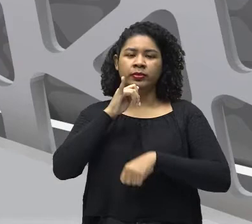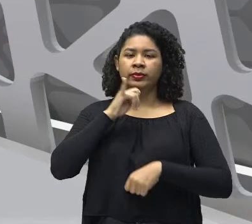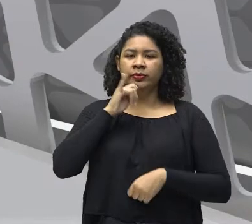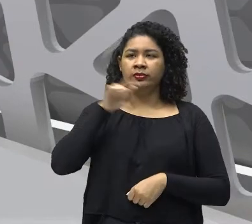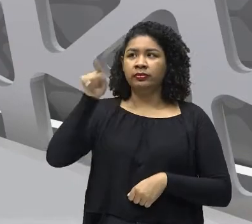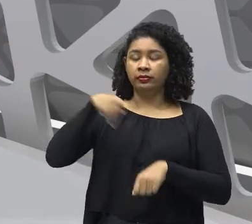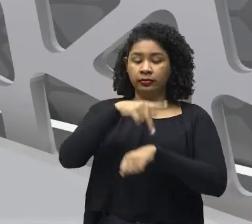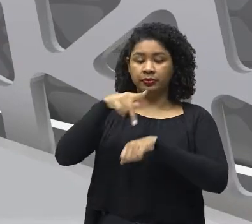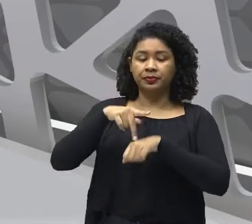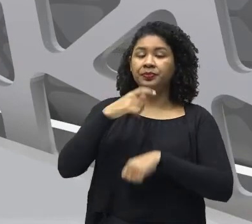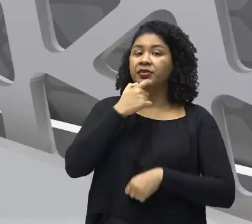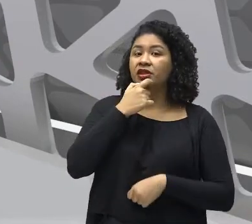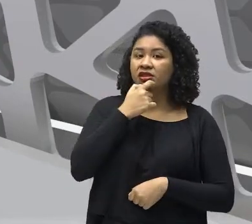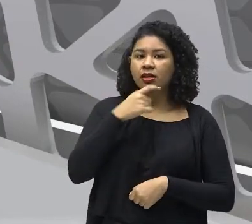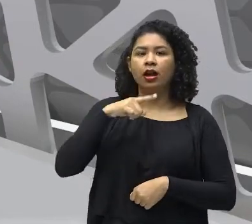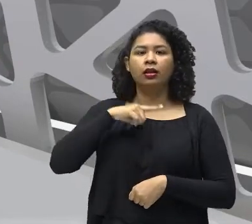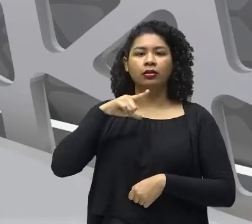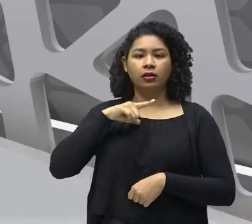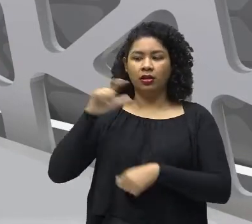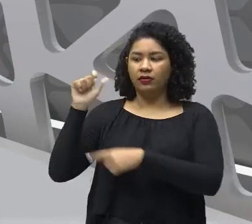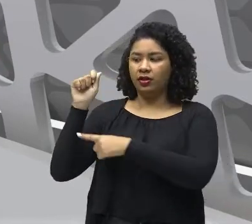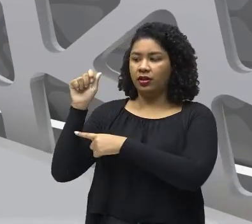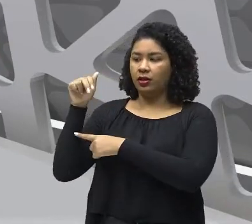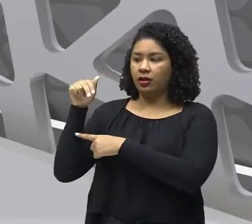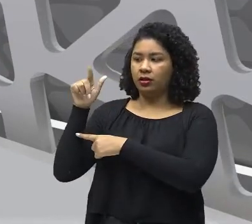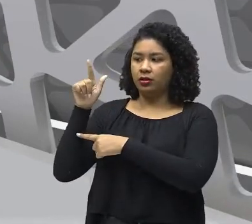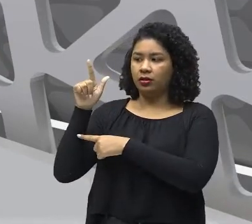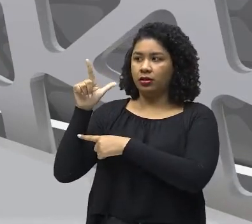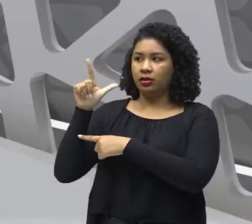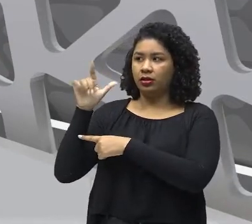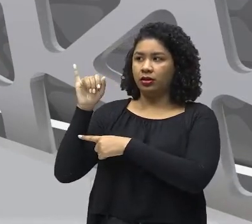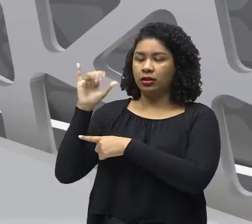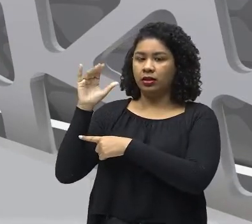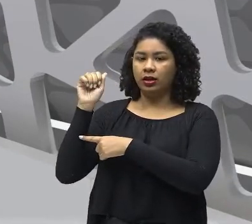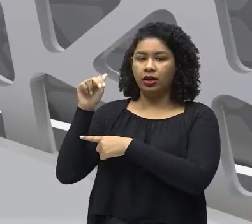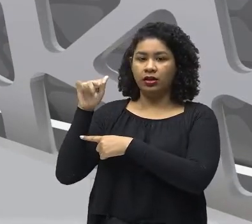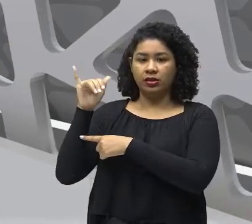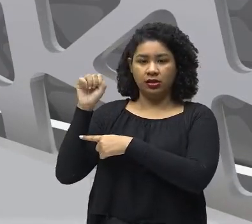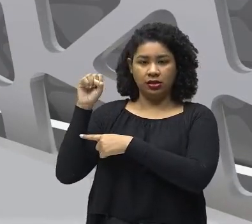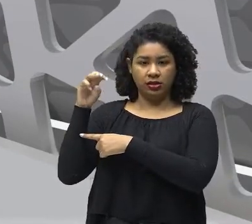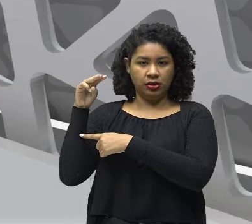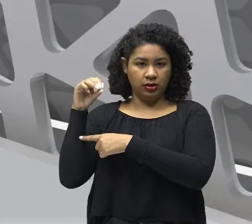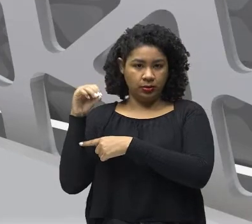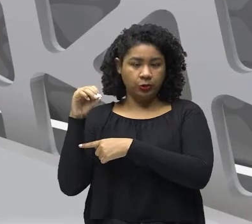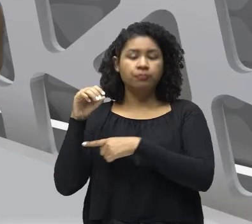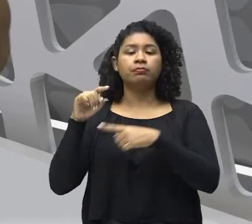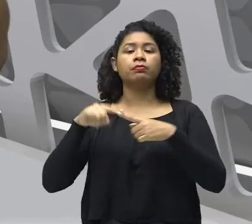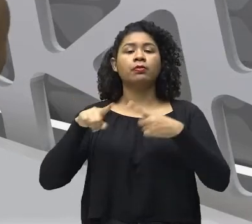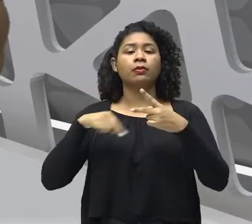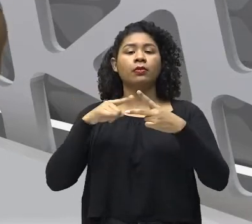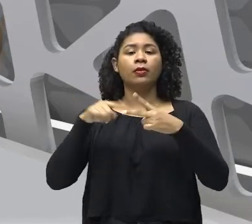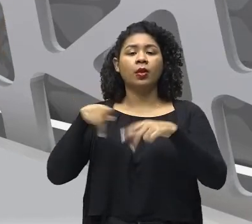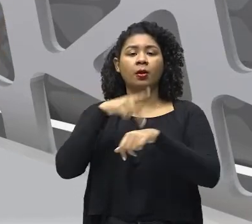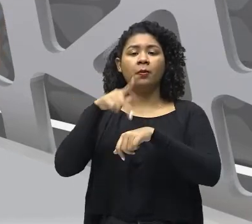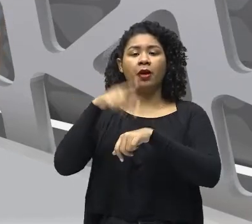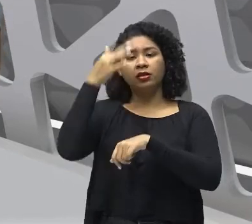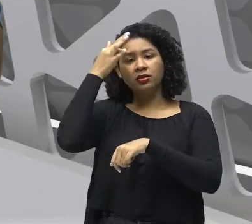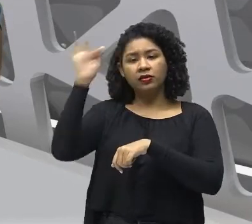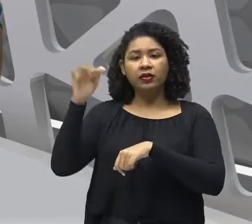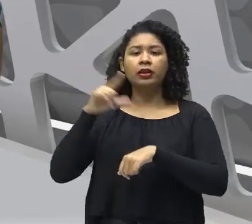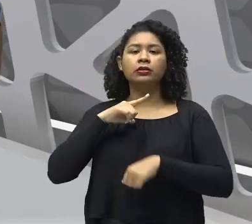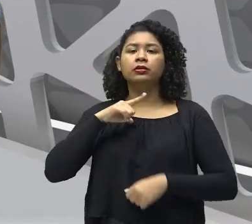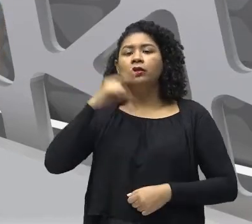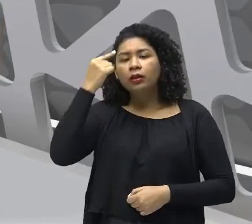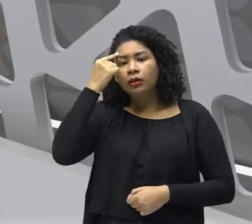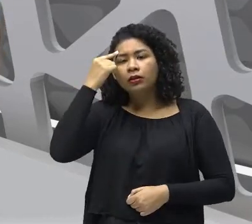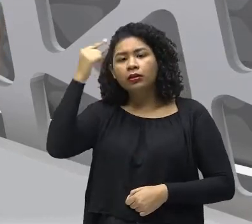implantação do anglicanismo, Não é? Na França nós vamos ter o calvinismo também. Então nós vamos ter uma difusão de ideias e